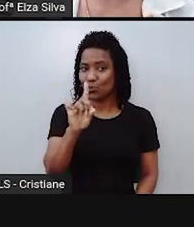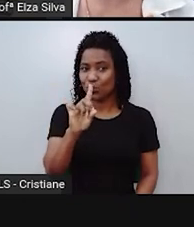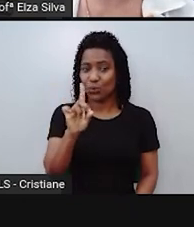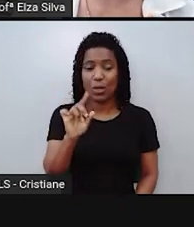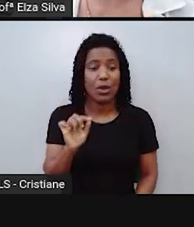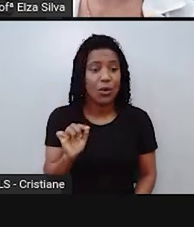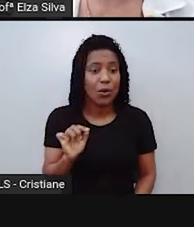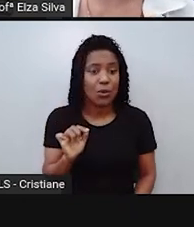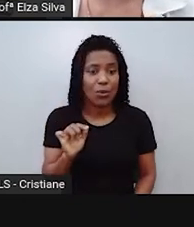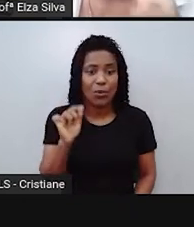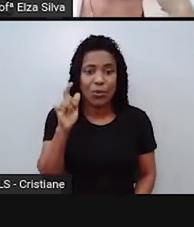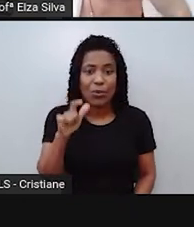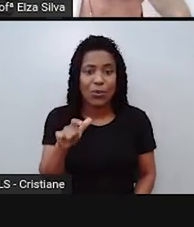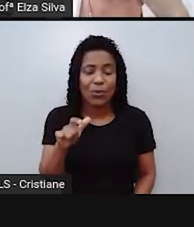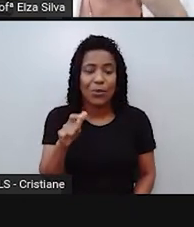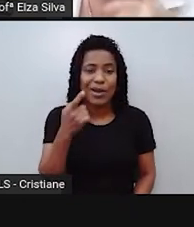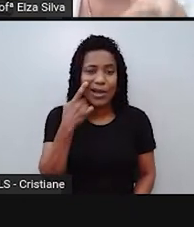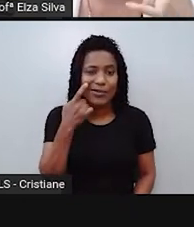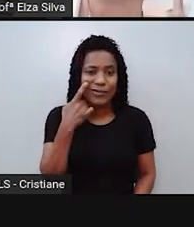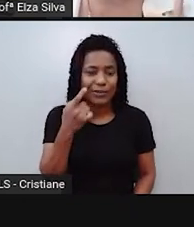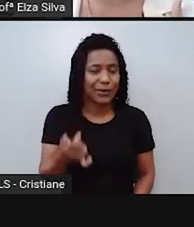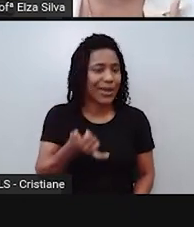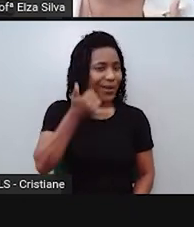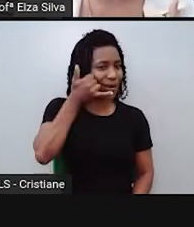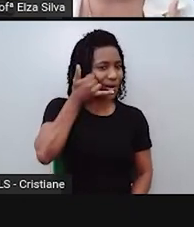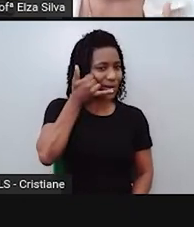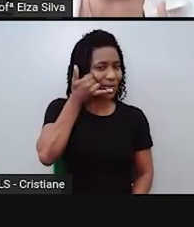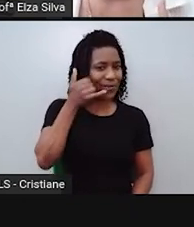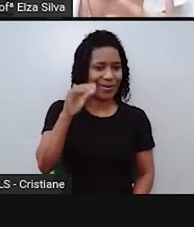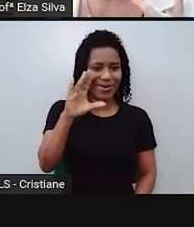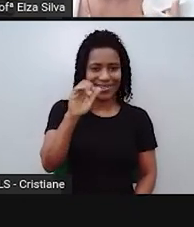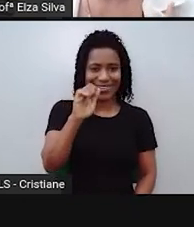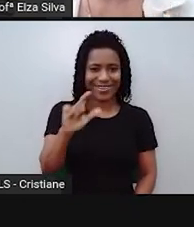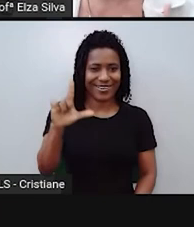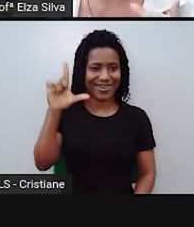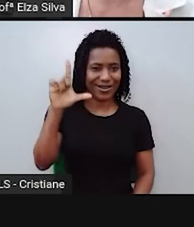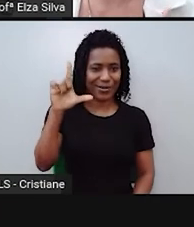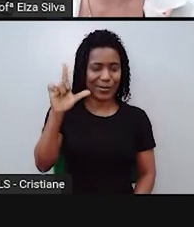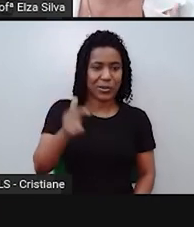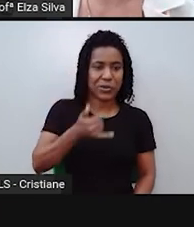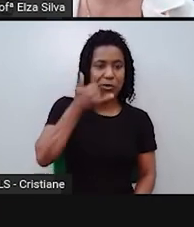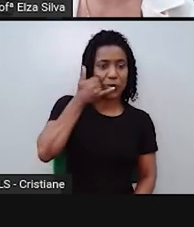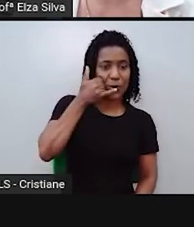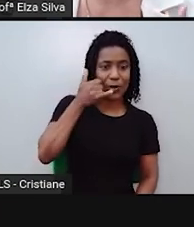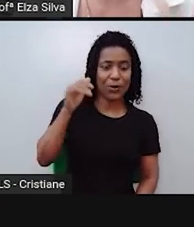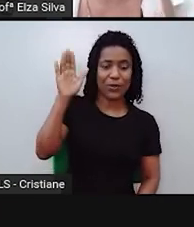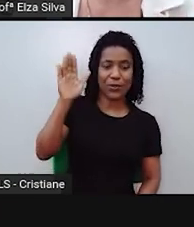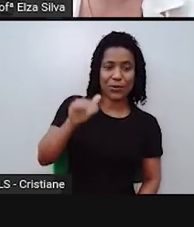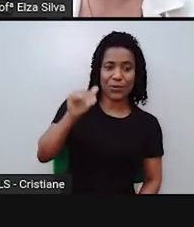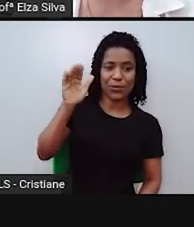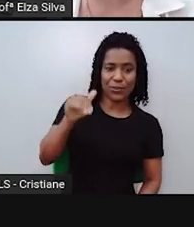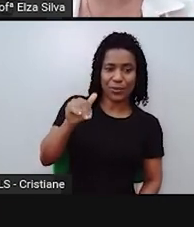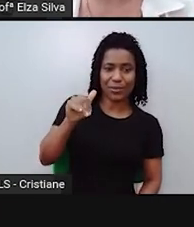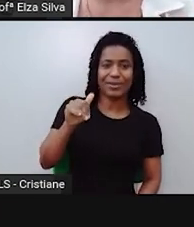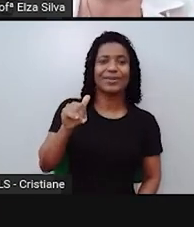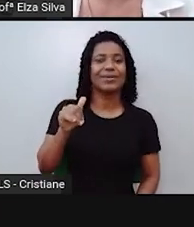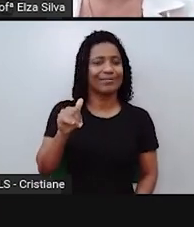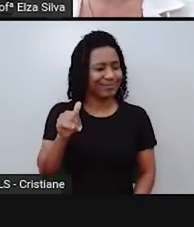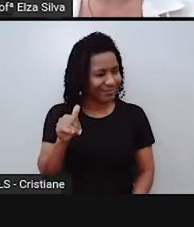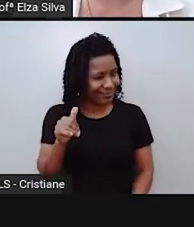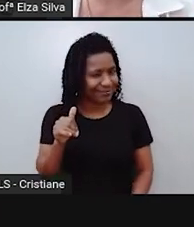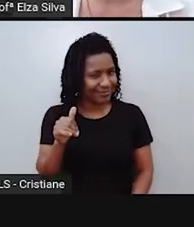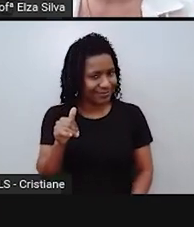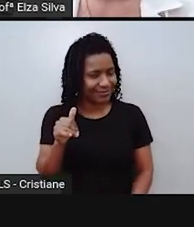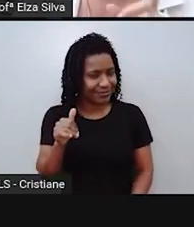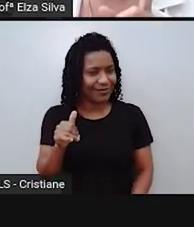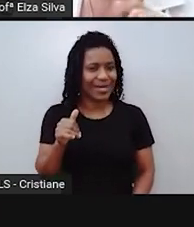Olha aqui o verbo principal. Call. Telefonar ou chamar. O que está faltando aqui, na verdade, é a negativa, né?